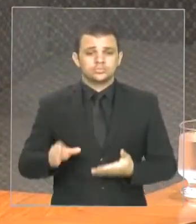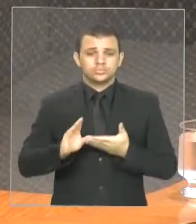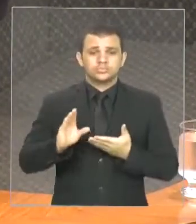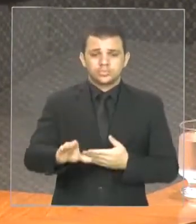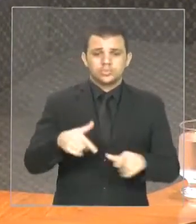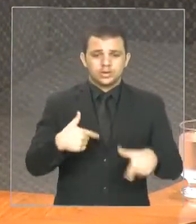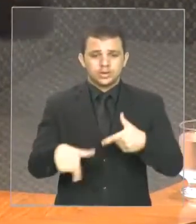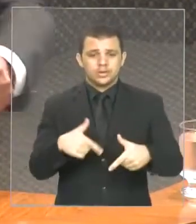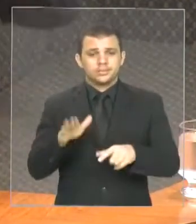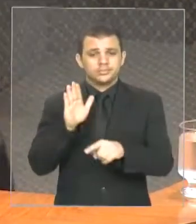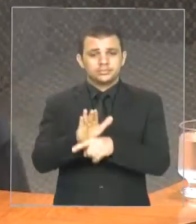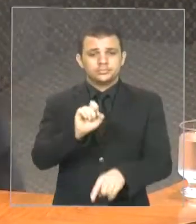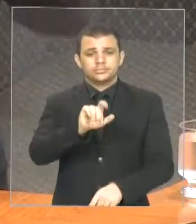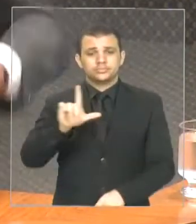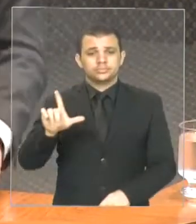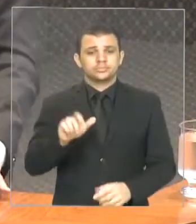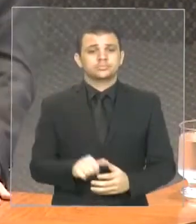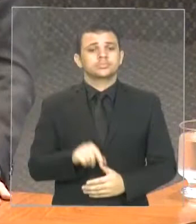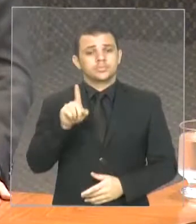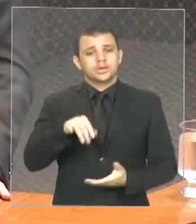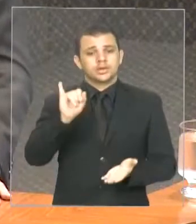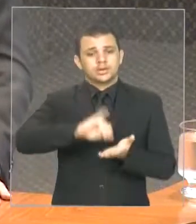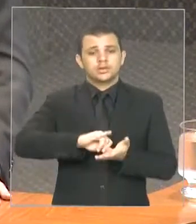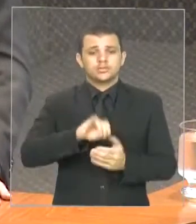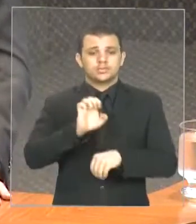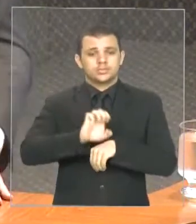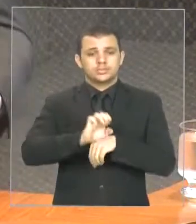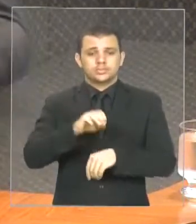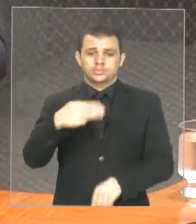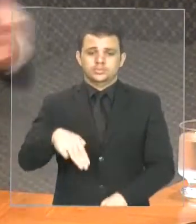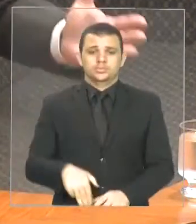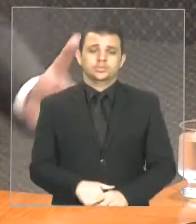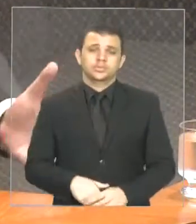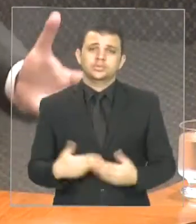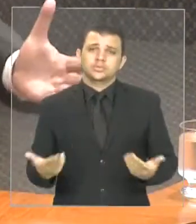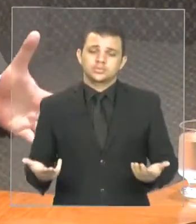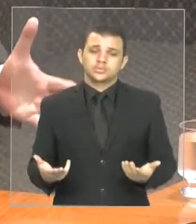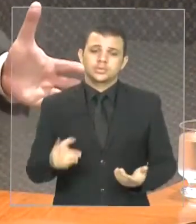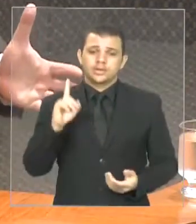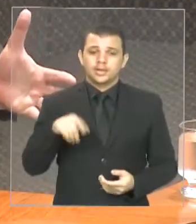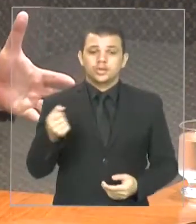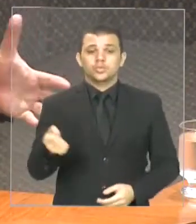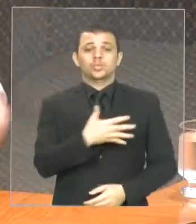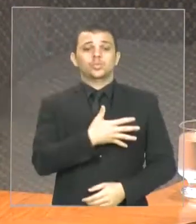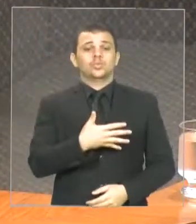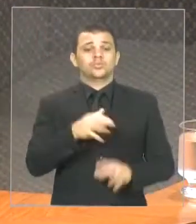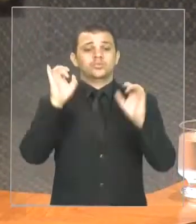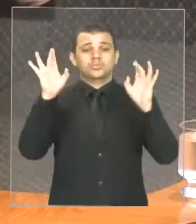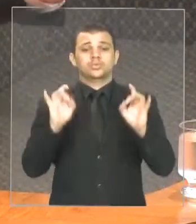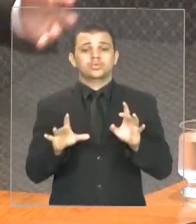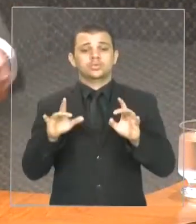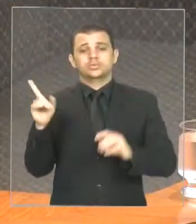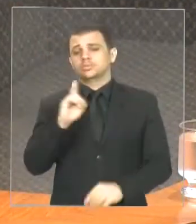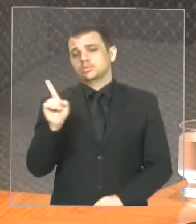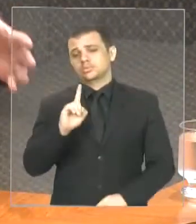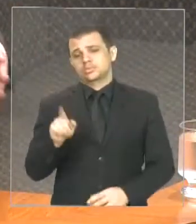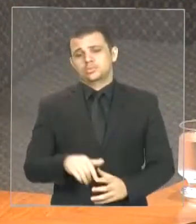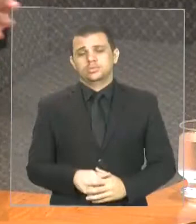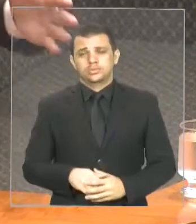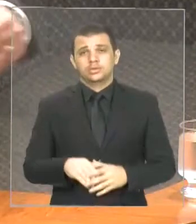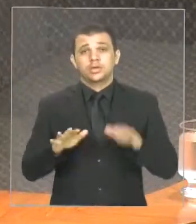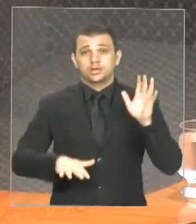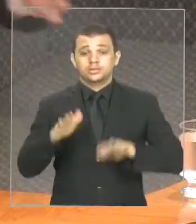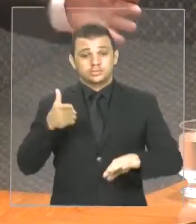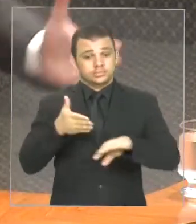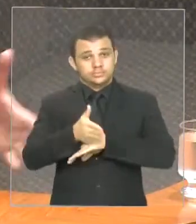em obras, numa cidade de São Luís, que é a capital do nosso Estado. Então, isso não é um fato novo. É talvez a intervenção